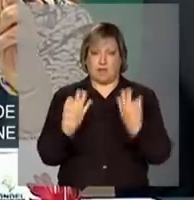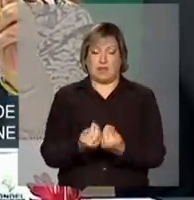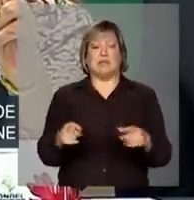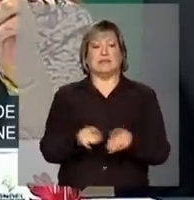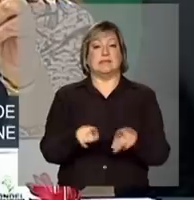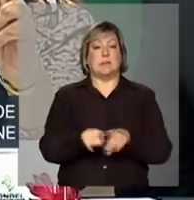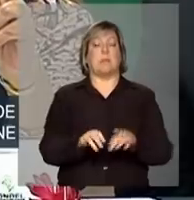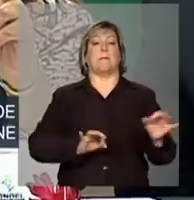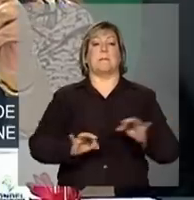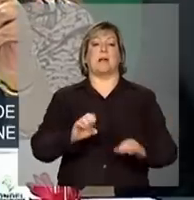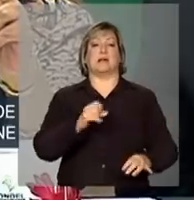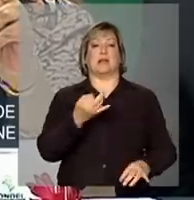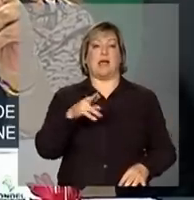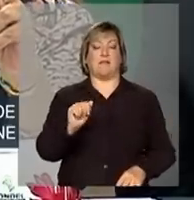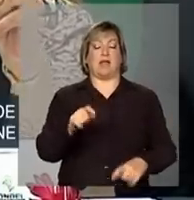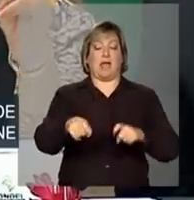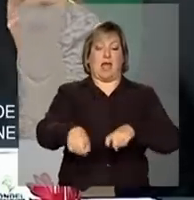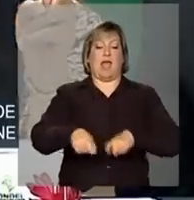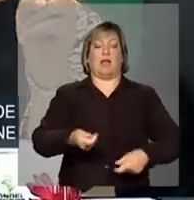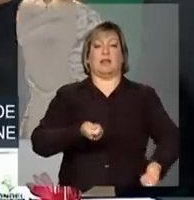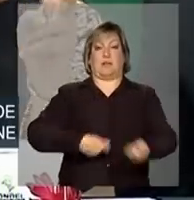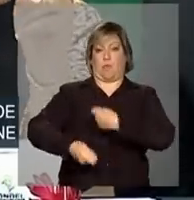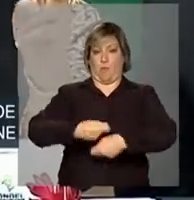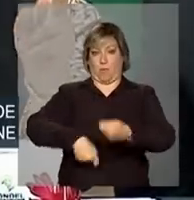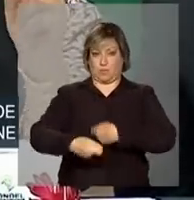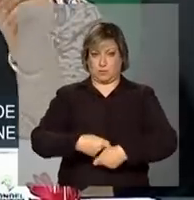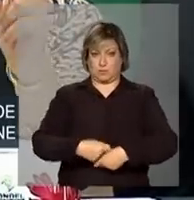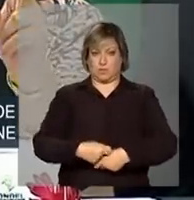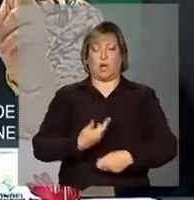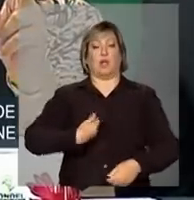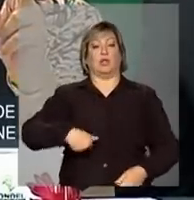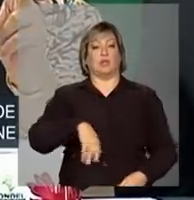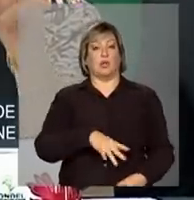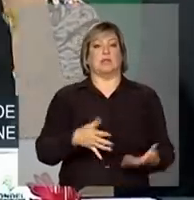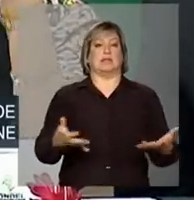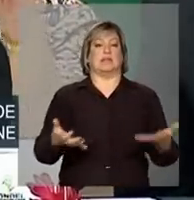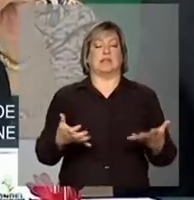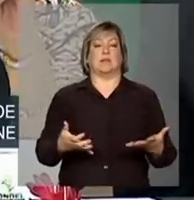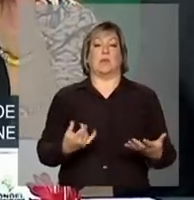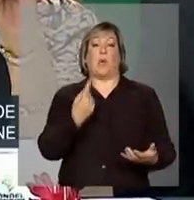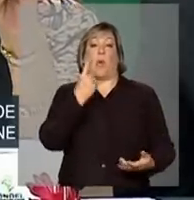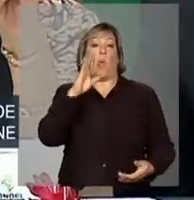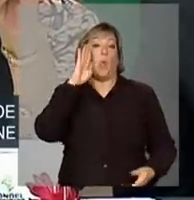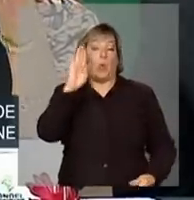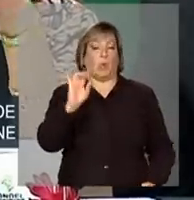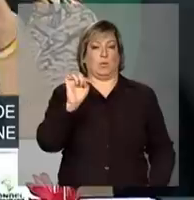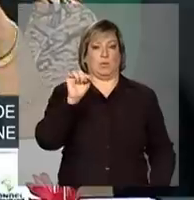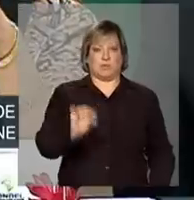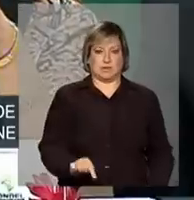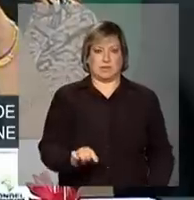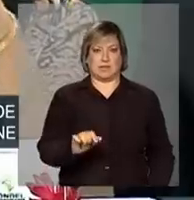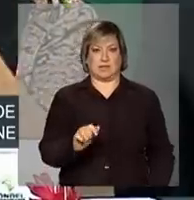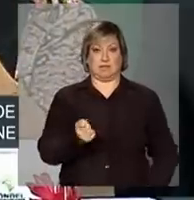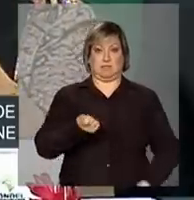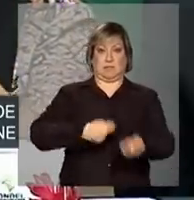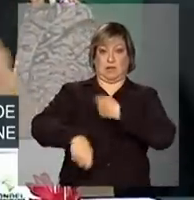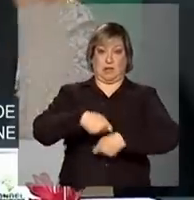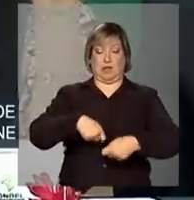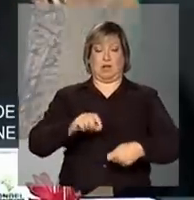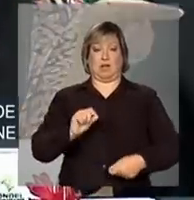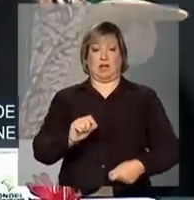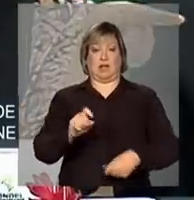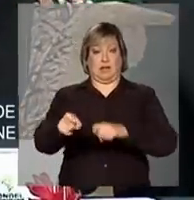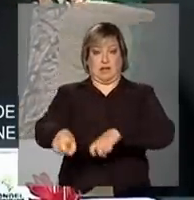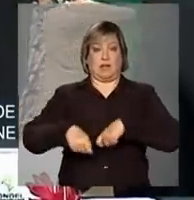safra do agronegócio. Nós pretendemos que um dos itens do agronegócio, do plano do